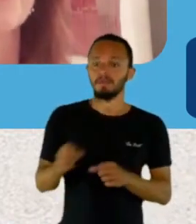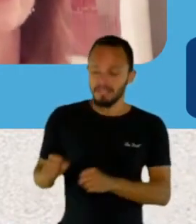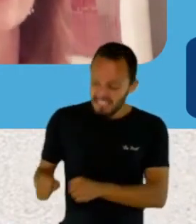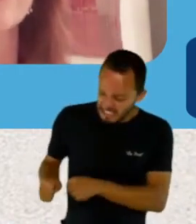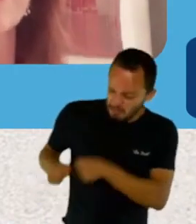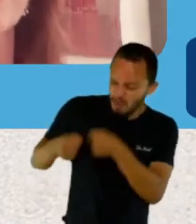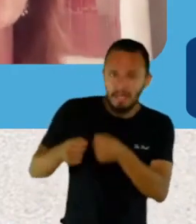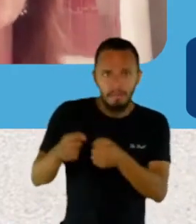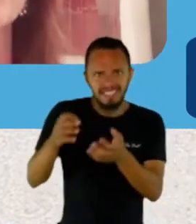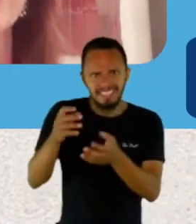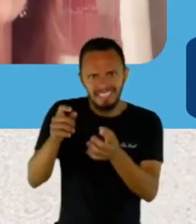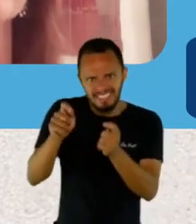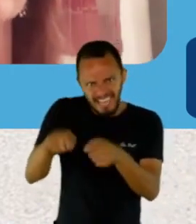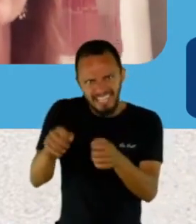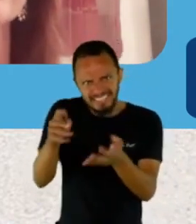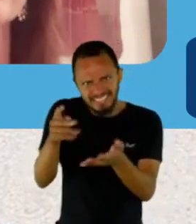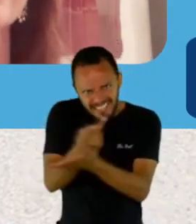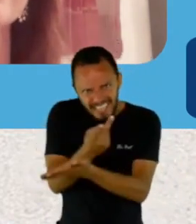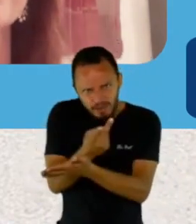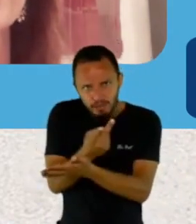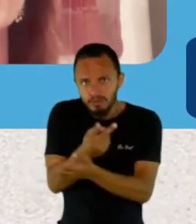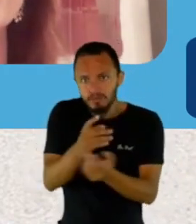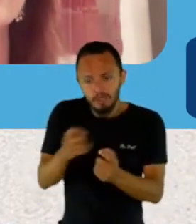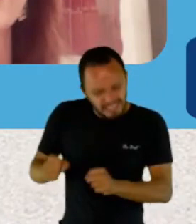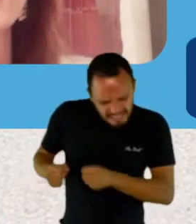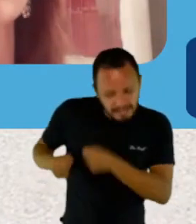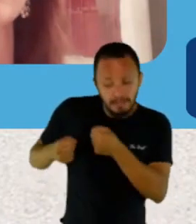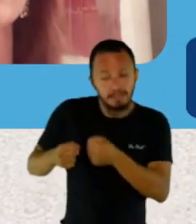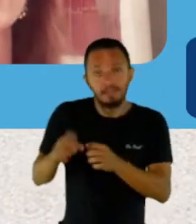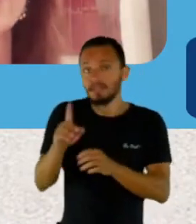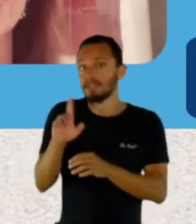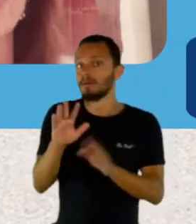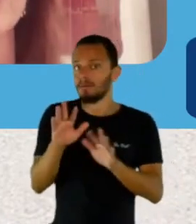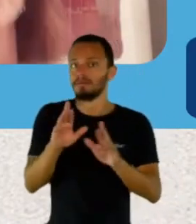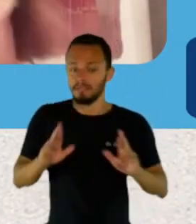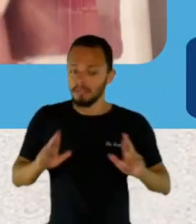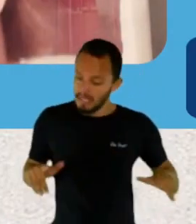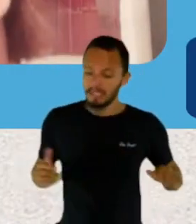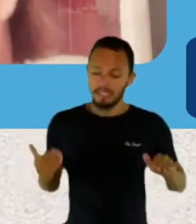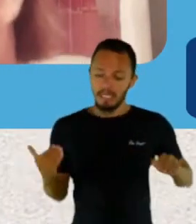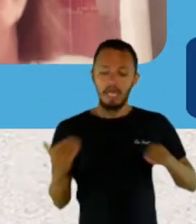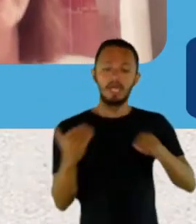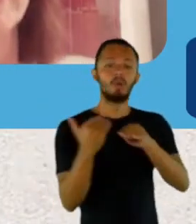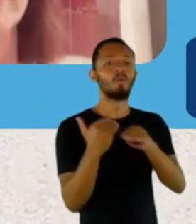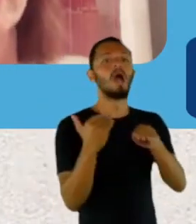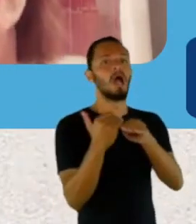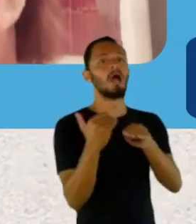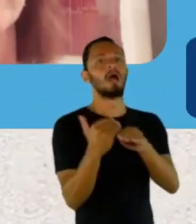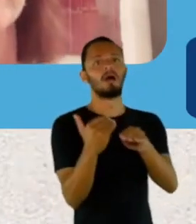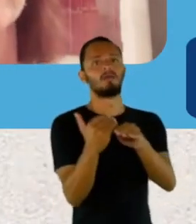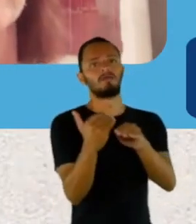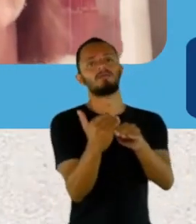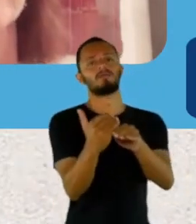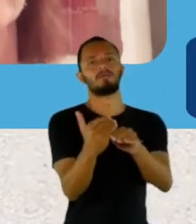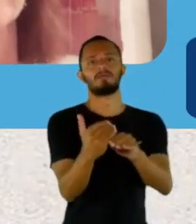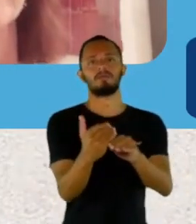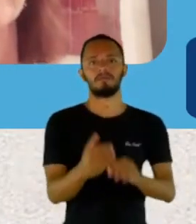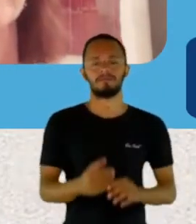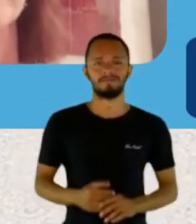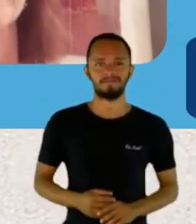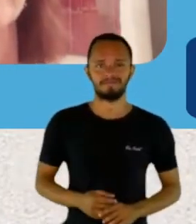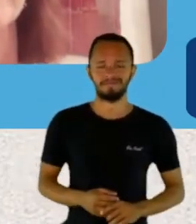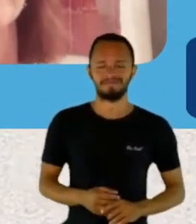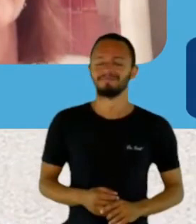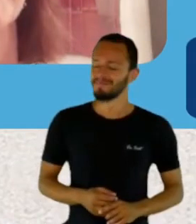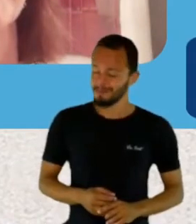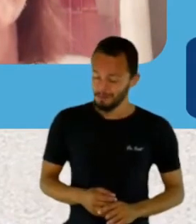Então, é isso. A gente tem ter mais consciência e ser mais igualitário em todas as ações, não só no discurso. Muito